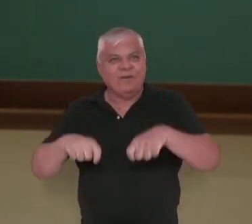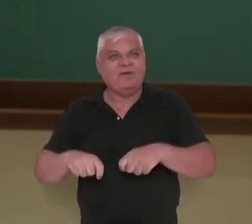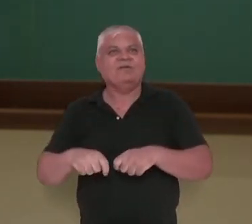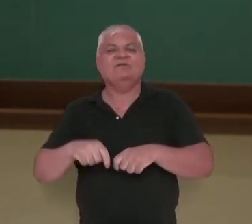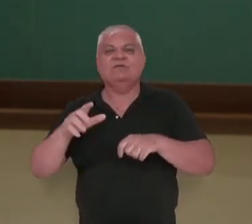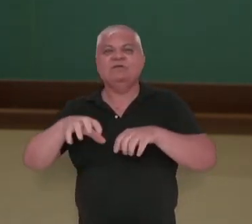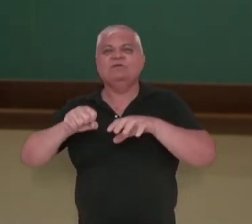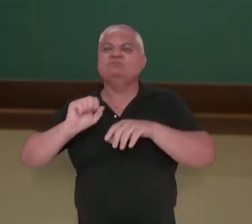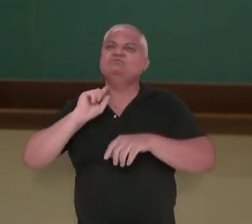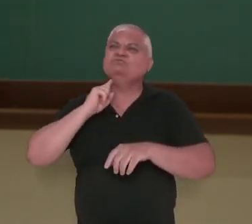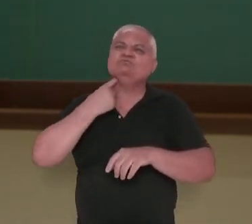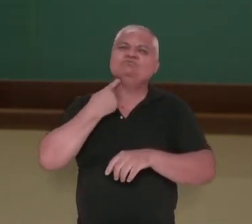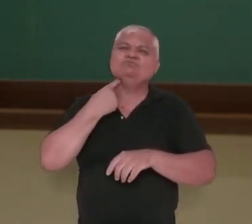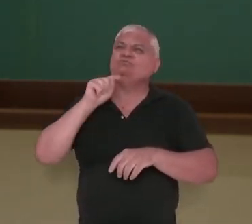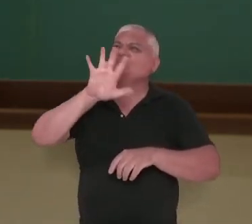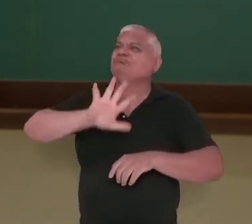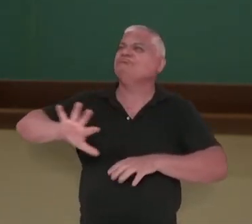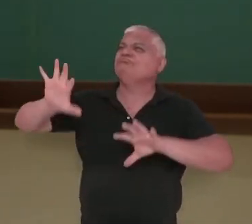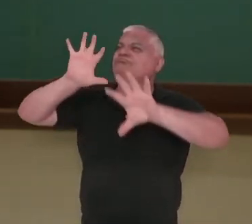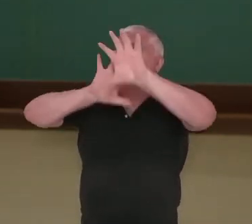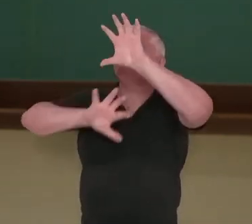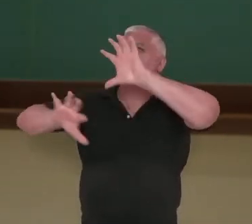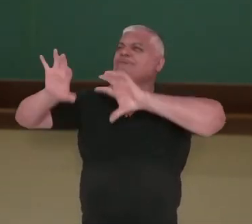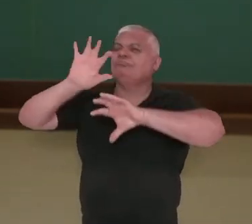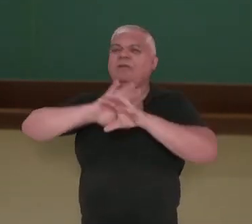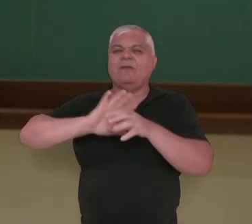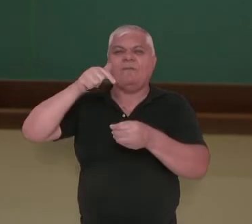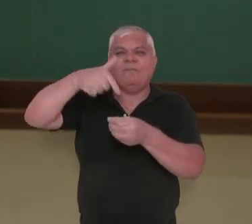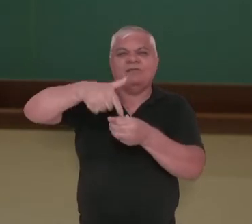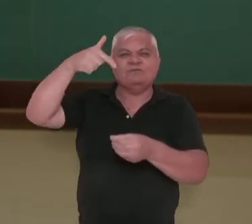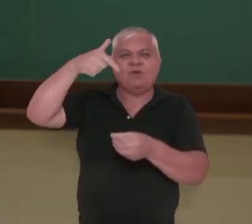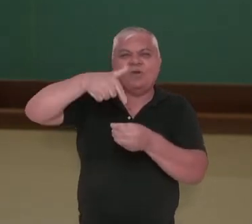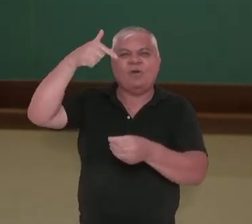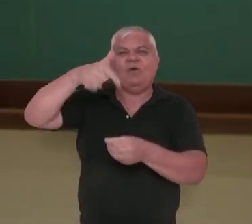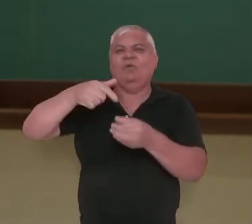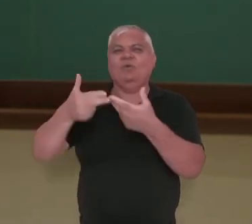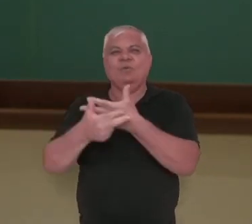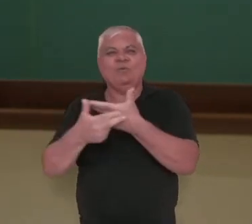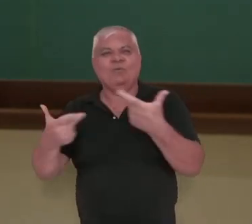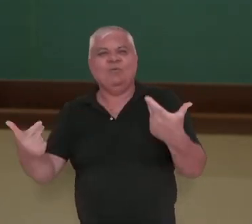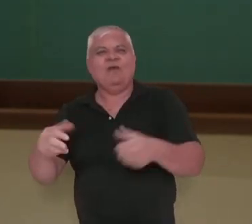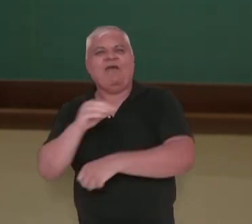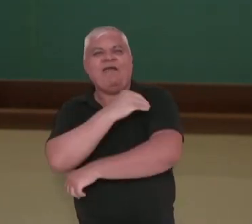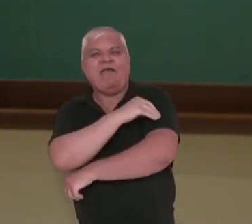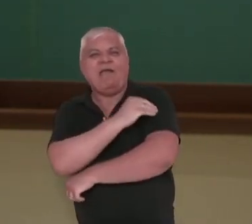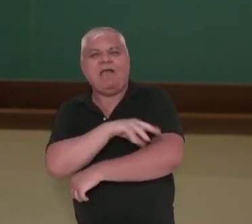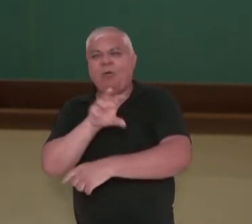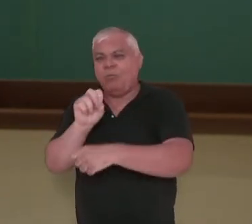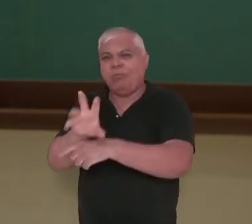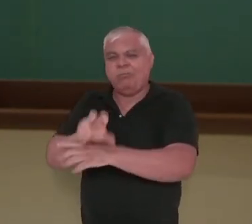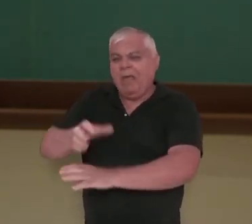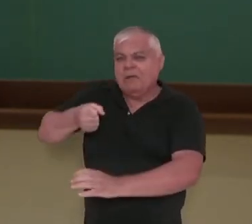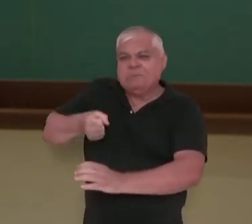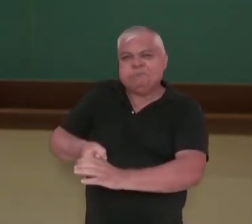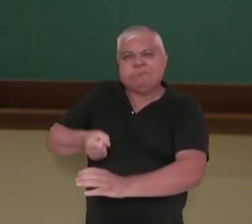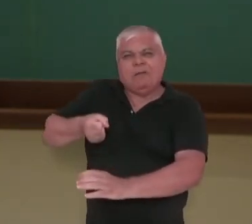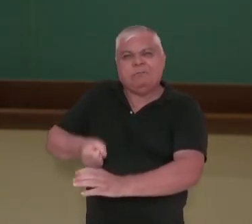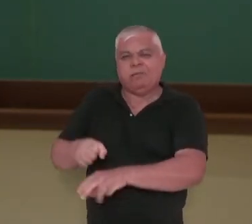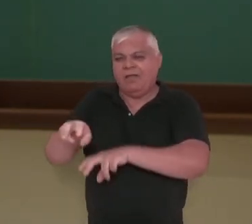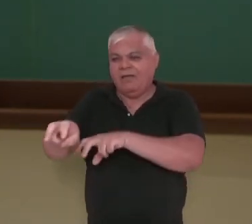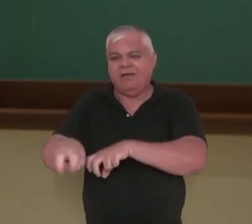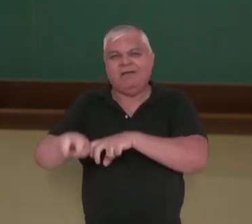poluentes do ambiente, como o petróleo, né? Os seus derivados, por exemplo, os agrotóxicos, né? E